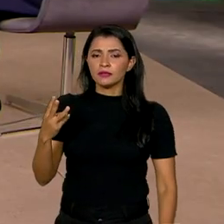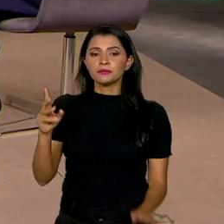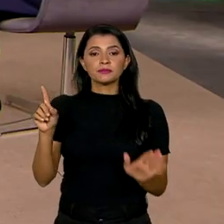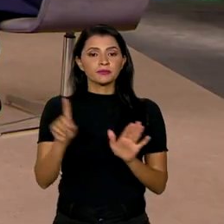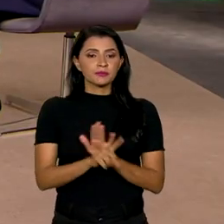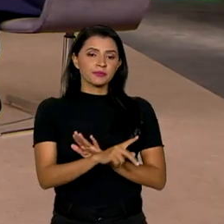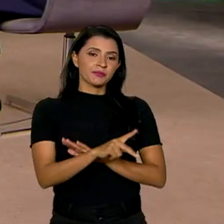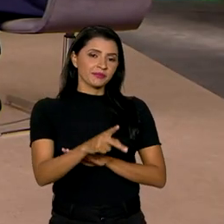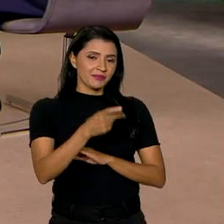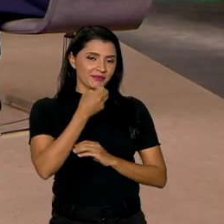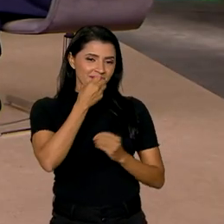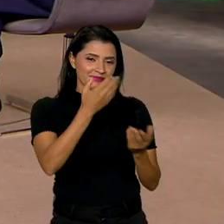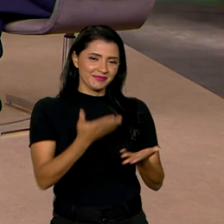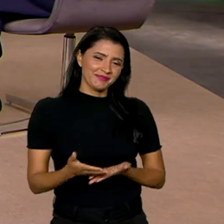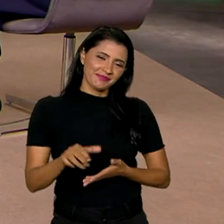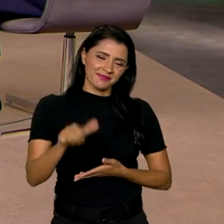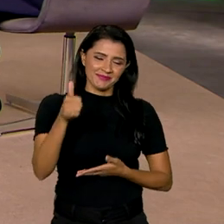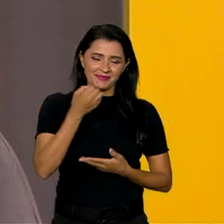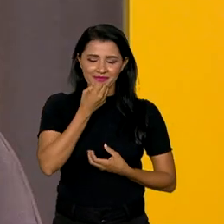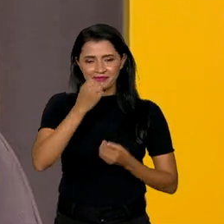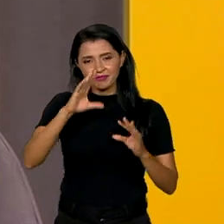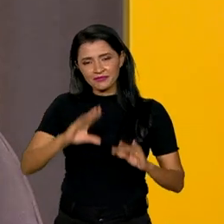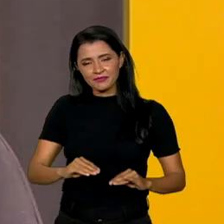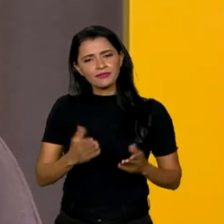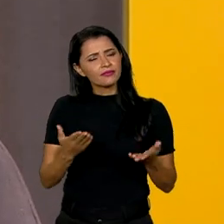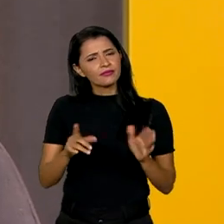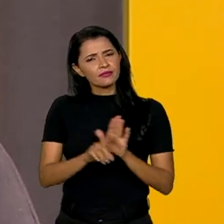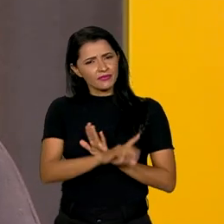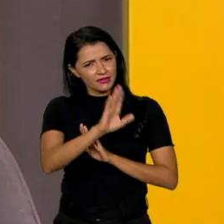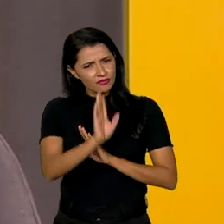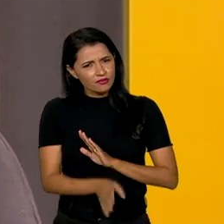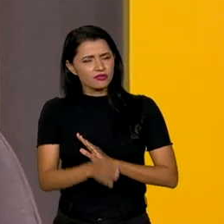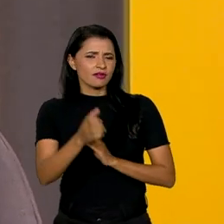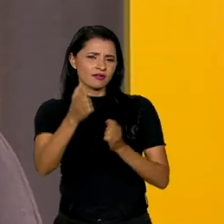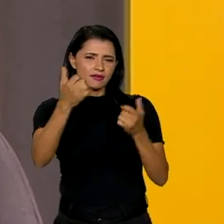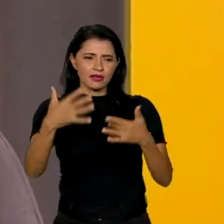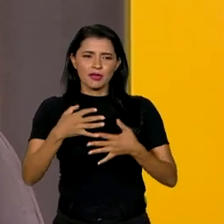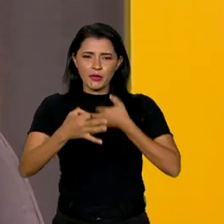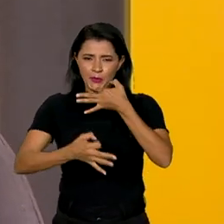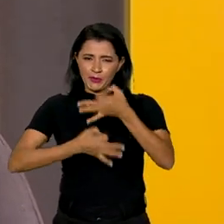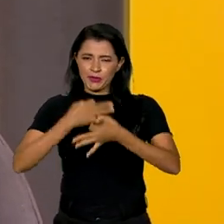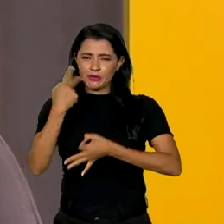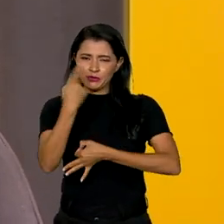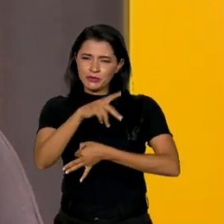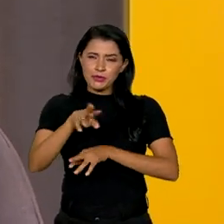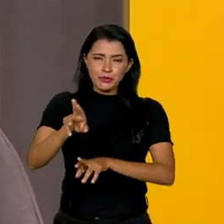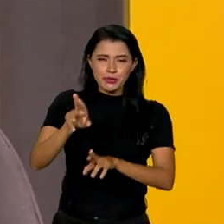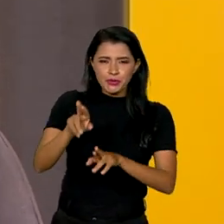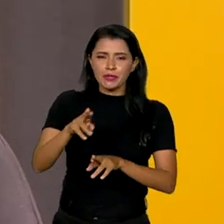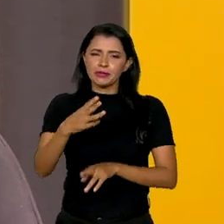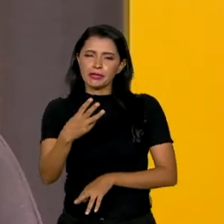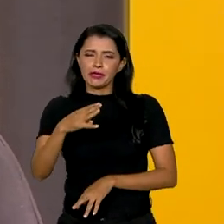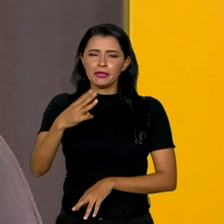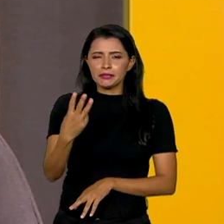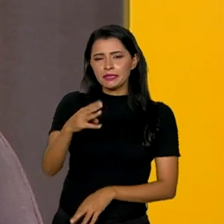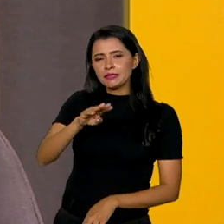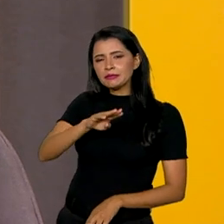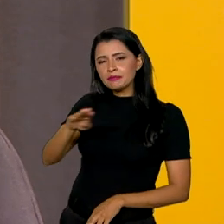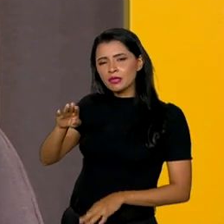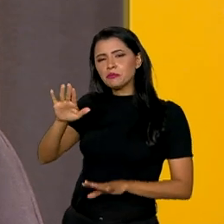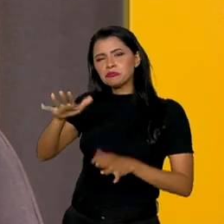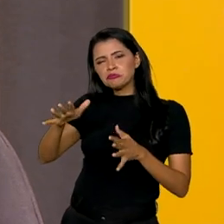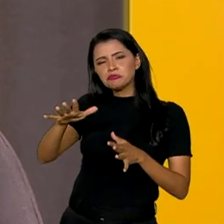professor, bem-vindo primeiro, né? Boa noite. Boa noite. O senhor já falou aí o seu palpite, né? Crescimento entre 3% e 3,5%, que